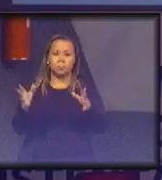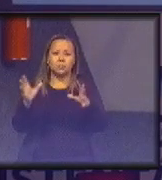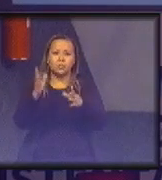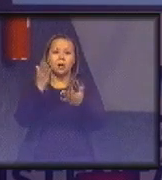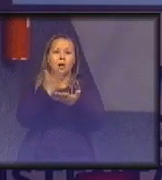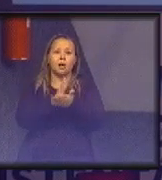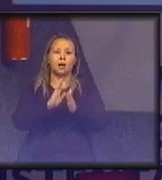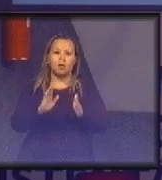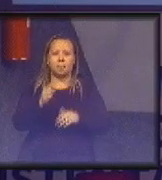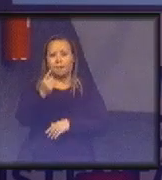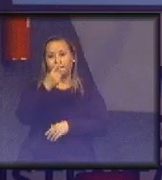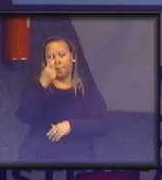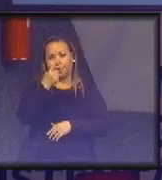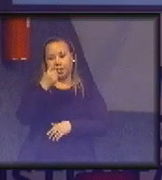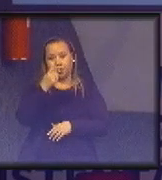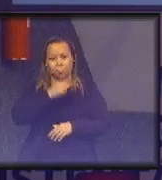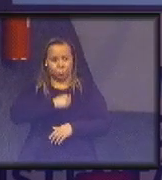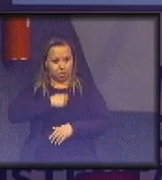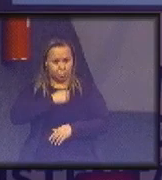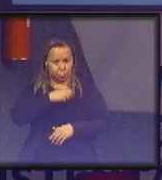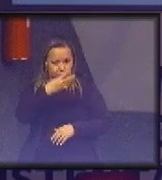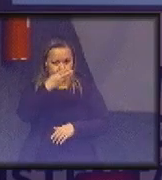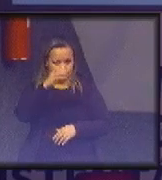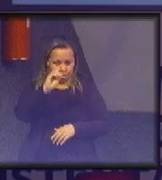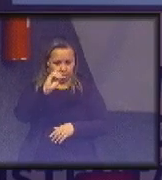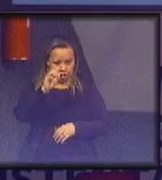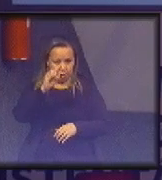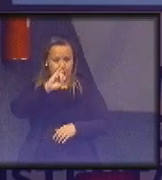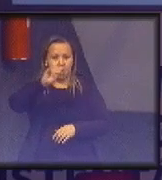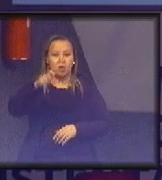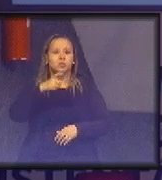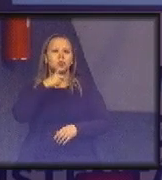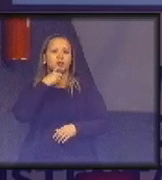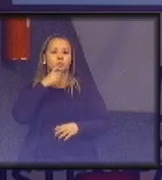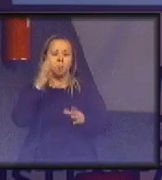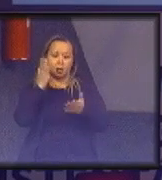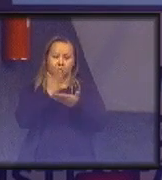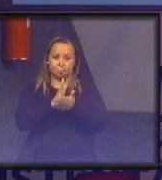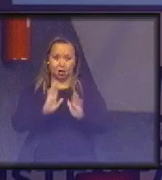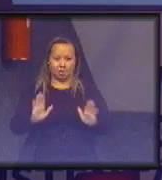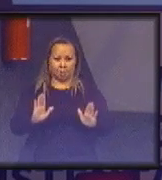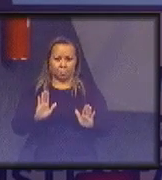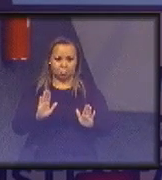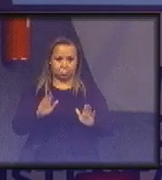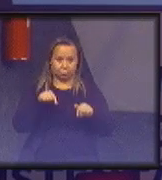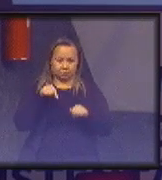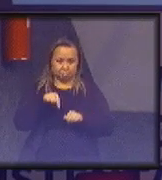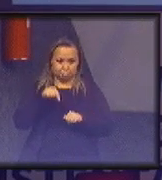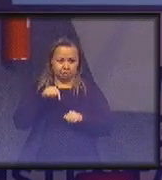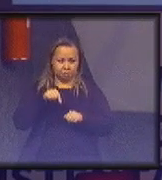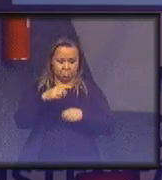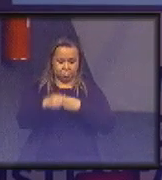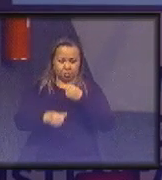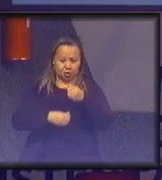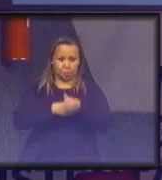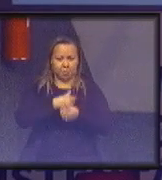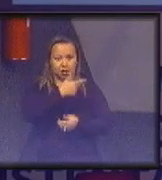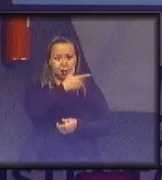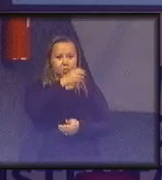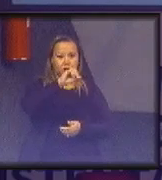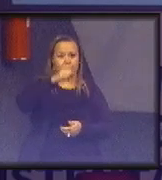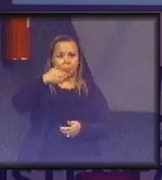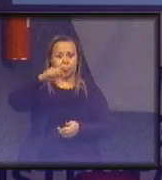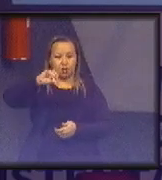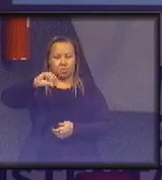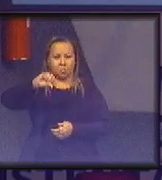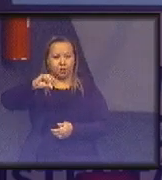entre 1º de agosto e 30 de julho, ou seja, fechando assim o ciclo do primeiro semestre de 2019. São os dados referentes a julho